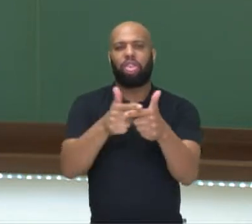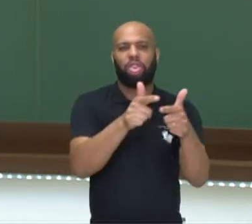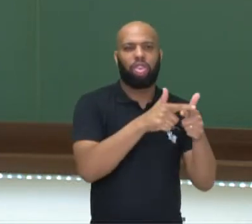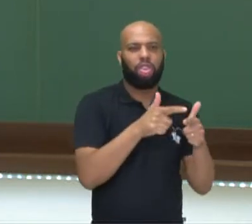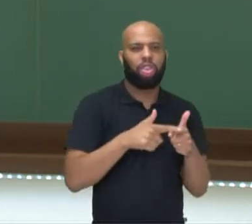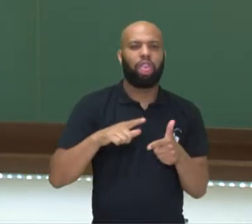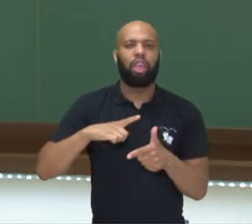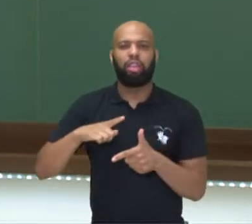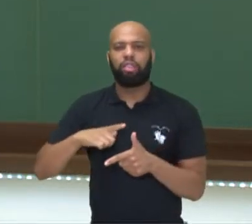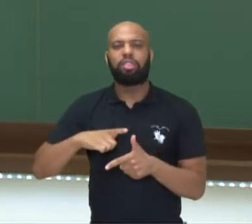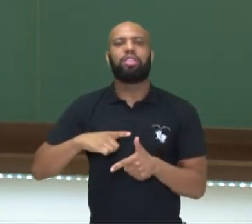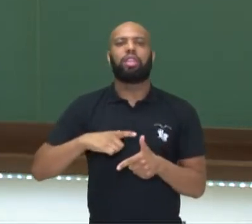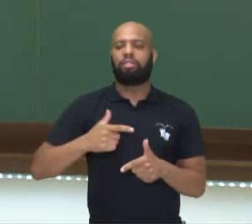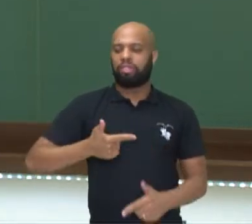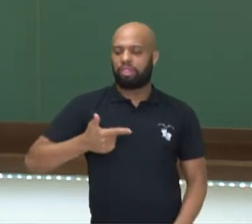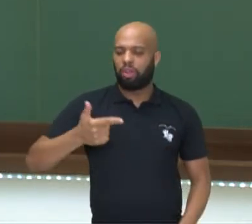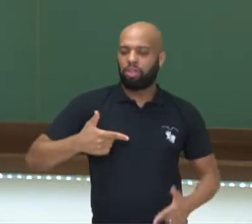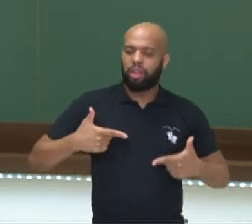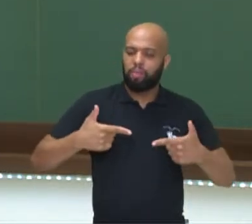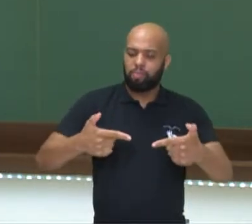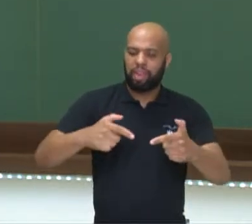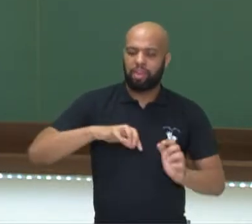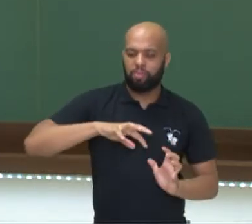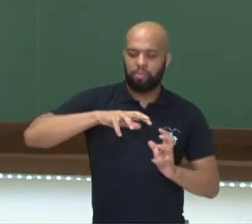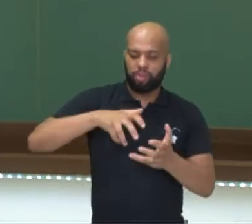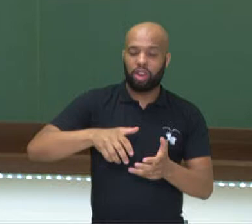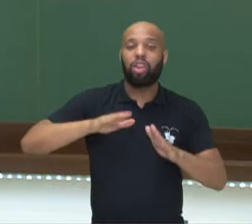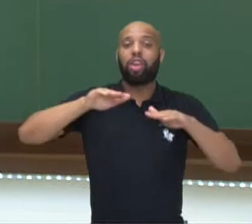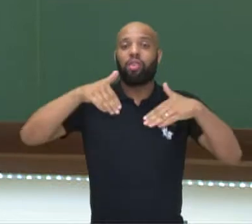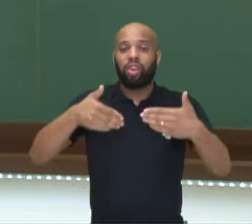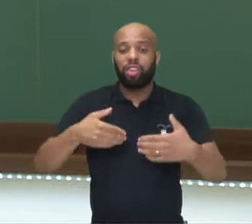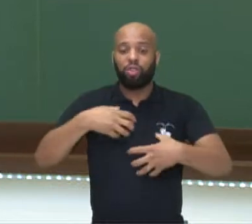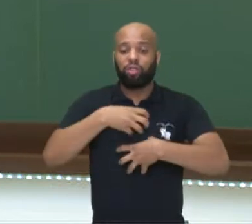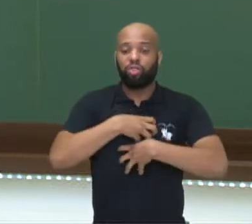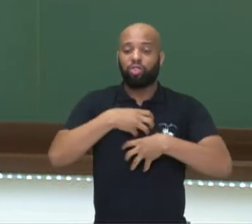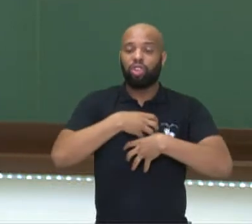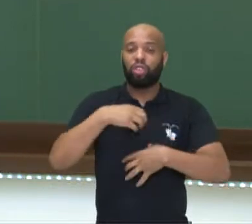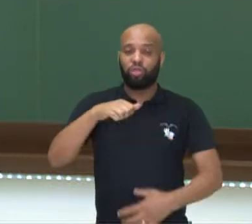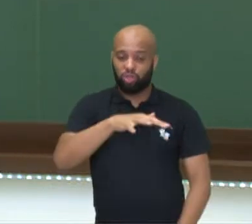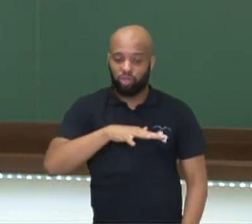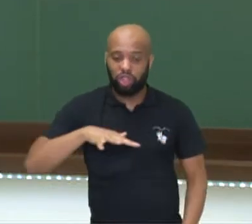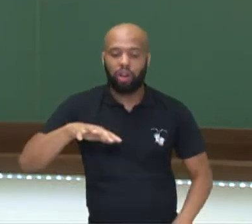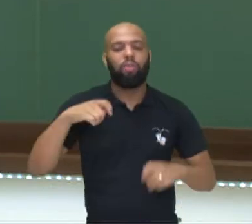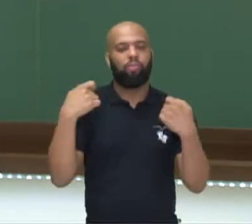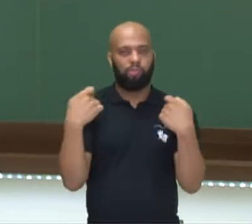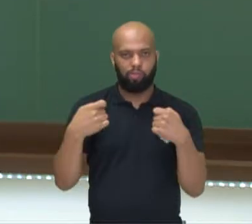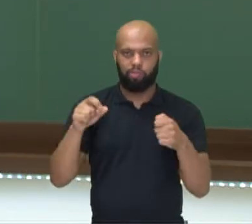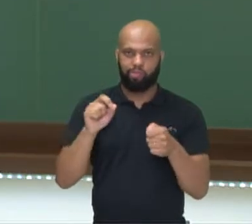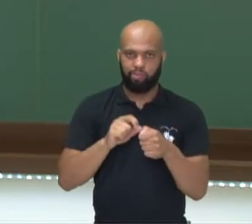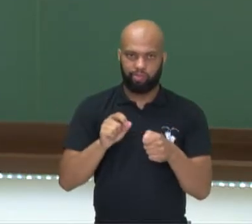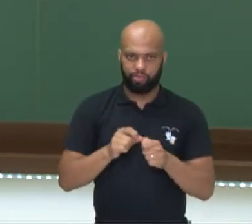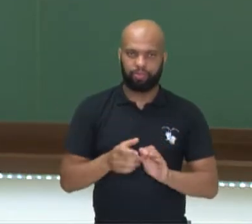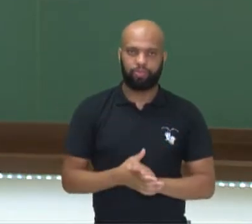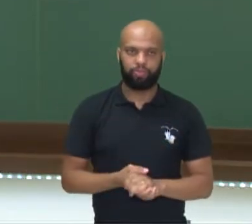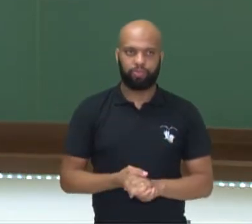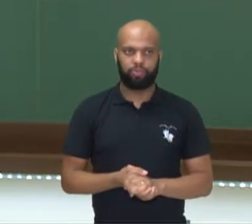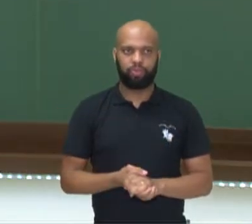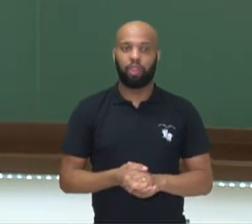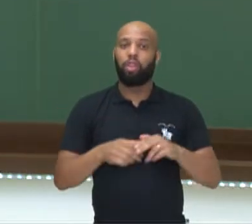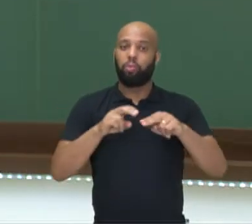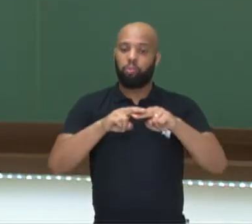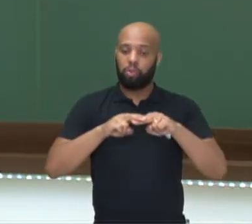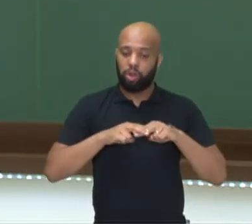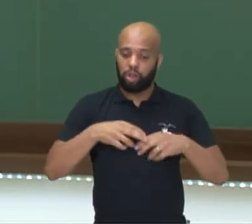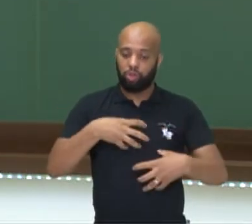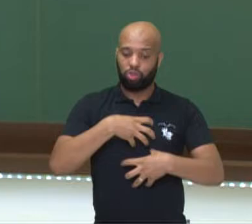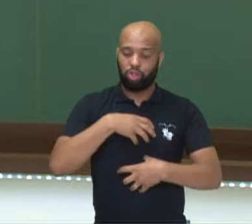aconteceram durante a Segunda Guerra Mundial, esse viés mais generalizante se fazia necessário. Por isso, até a escolha do